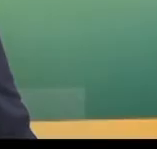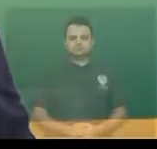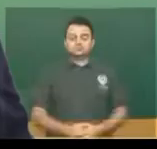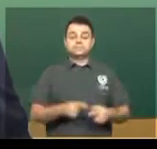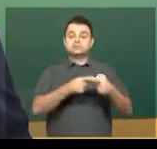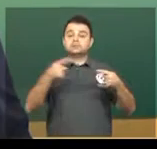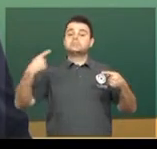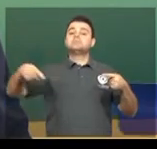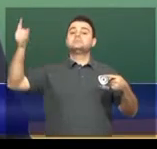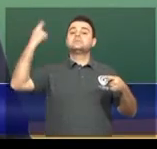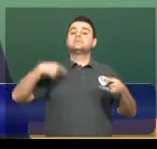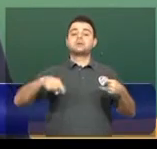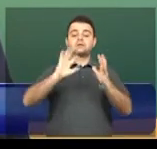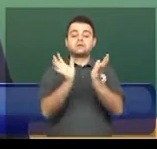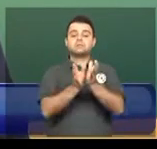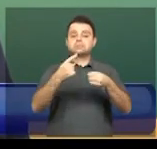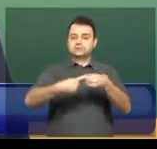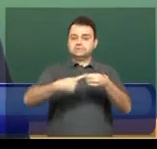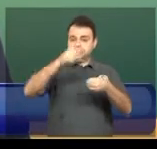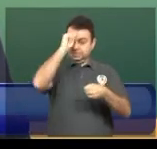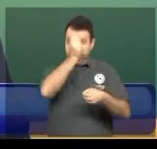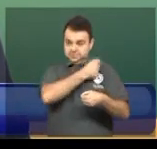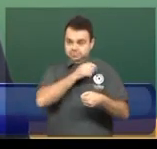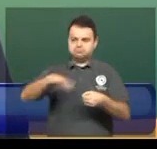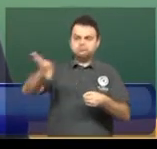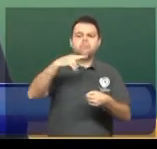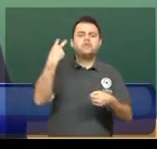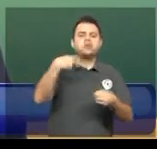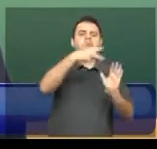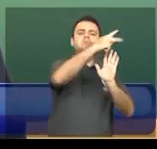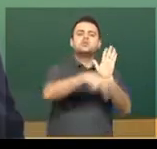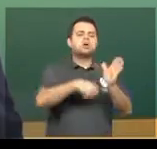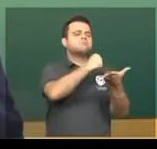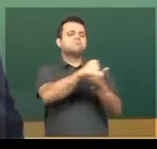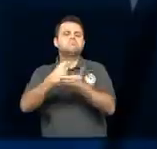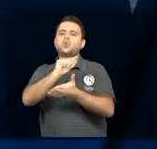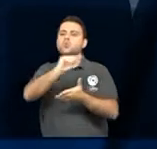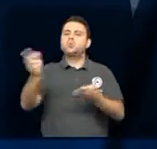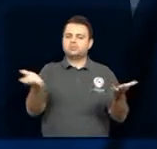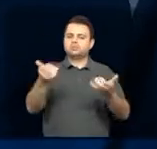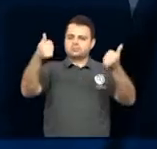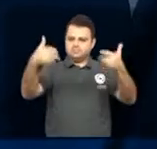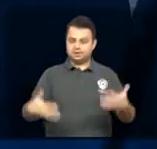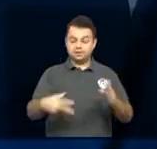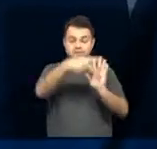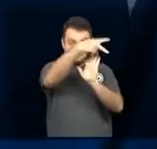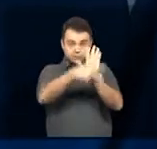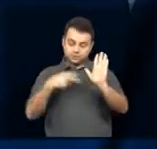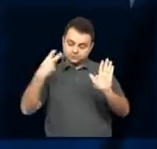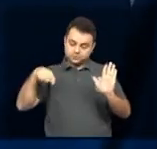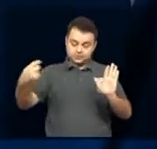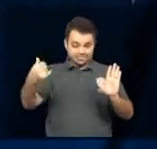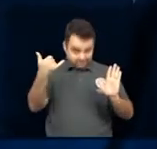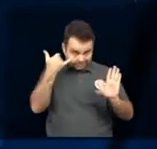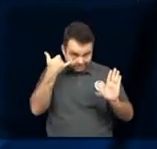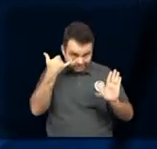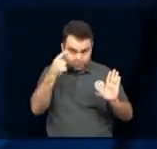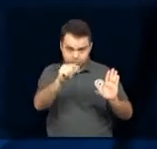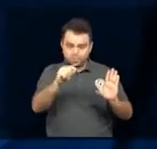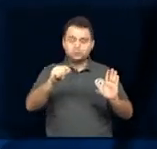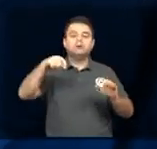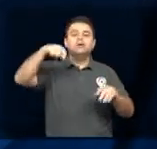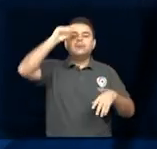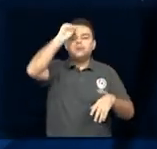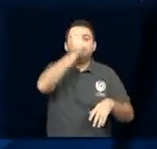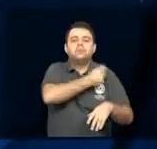Eu falo agora sobre os projetos protocolados na Câmara de Rio Preto na última semana. Projeto de Júlio Donizete institui o Dia